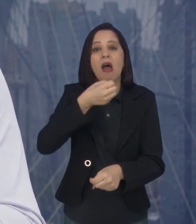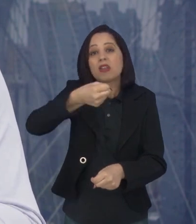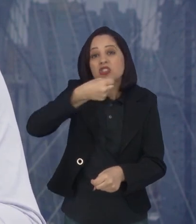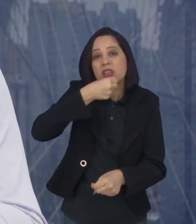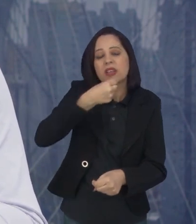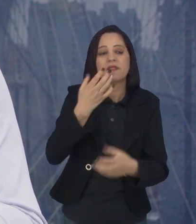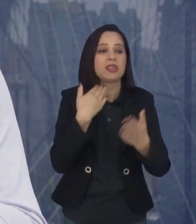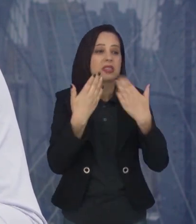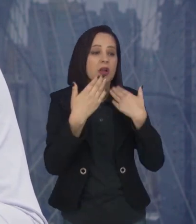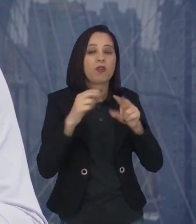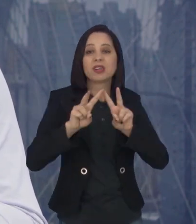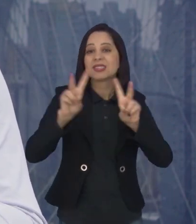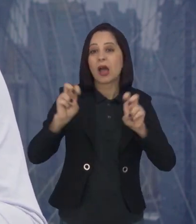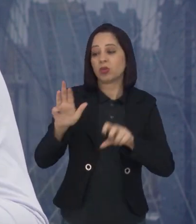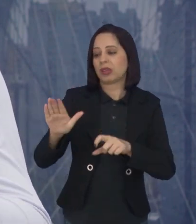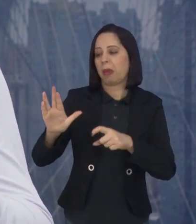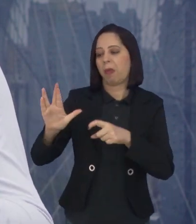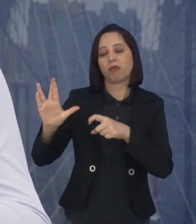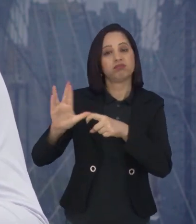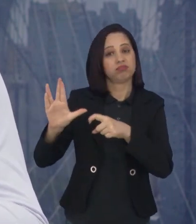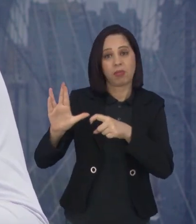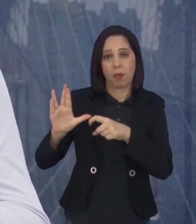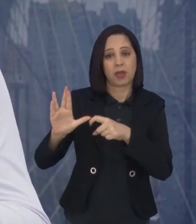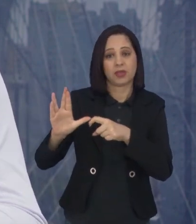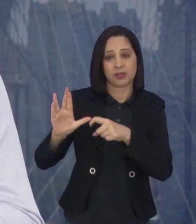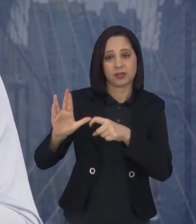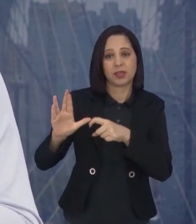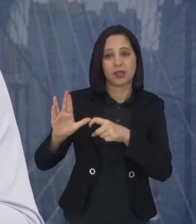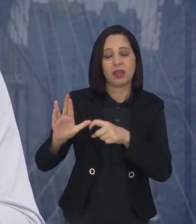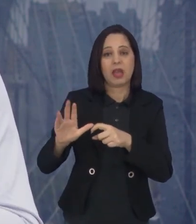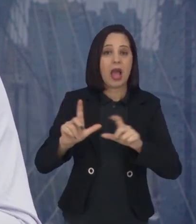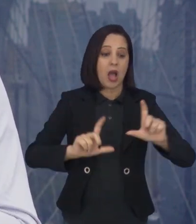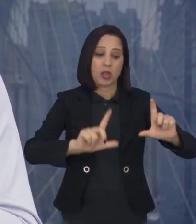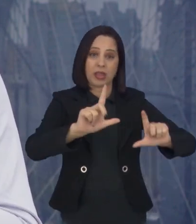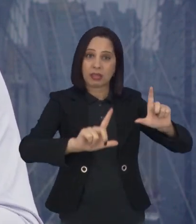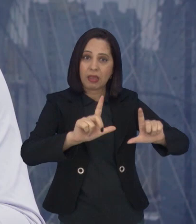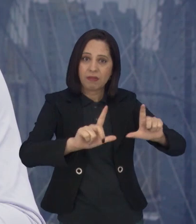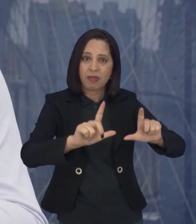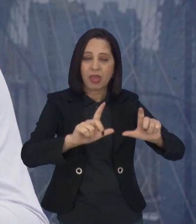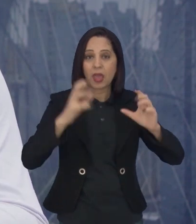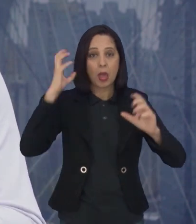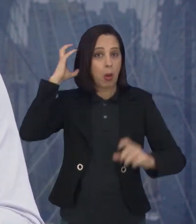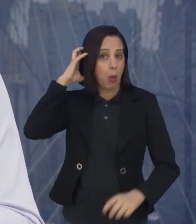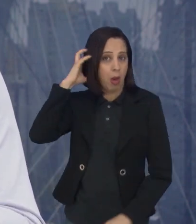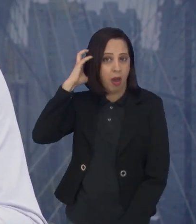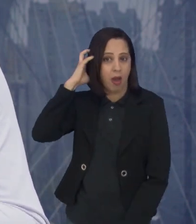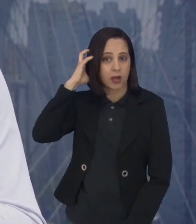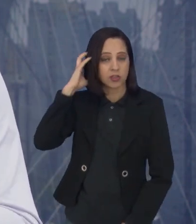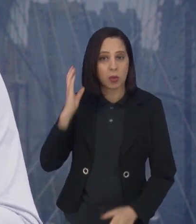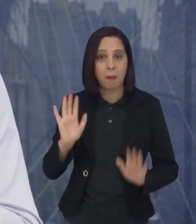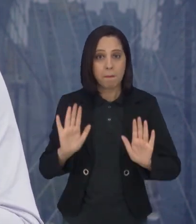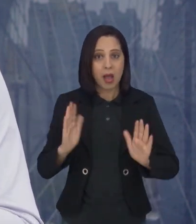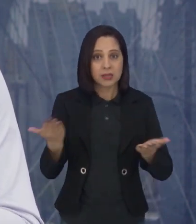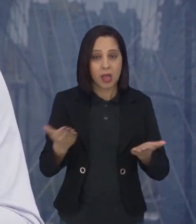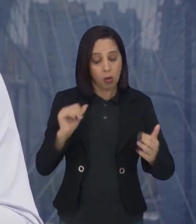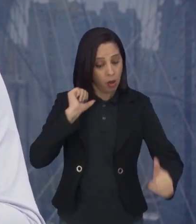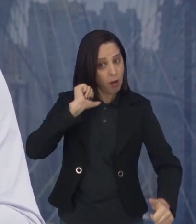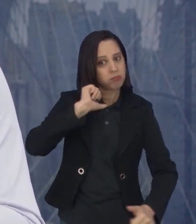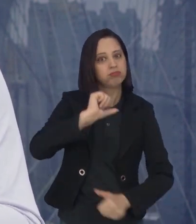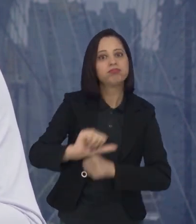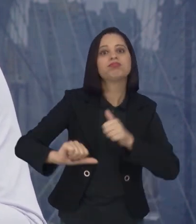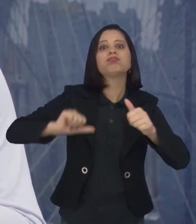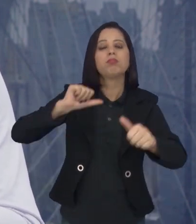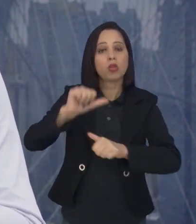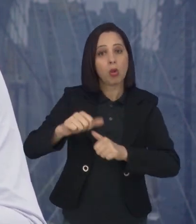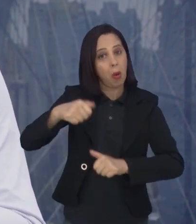numa TV, num rádio. Essa abertura que está acontecendo hoje